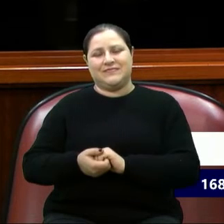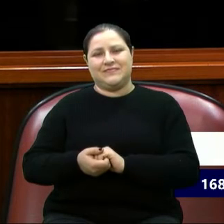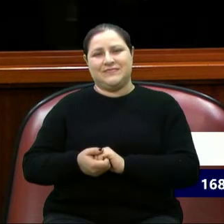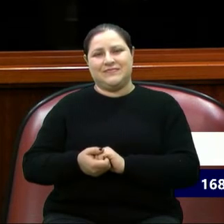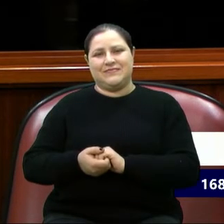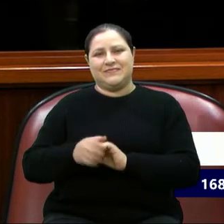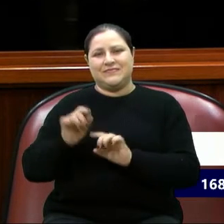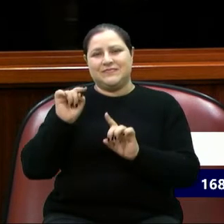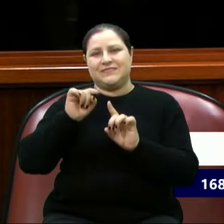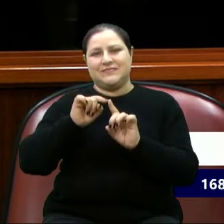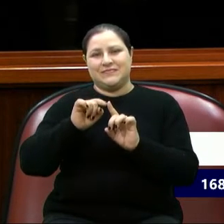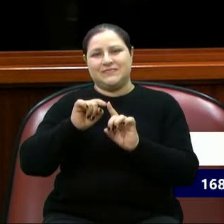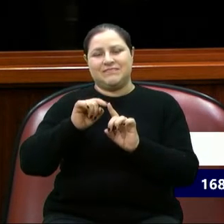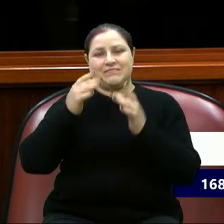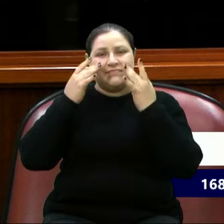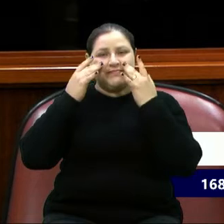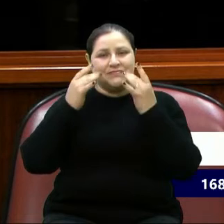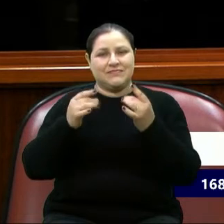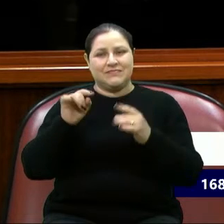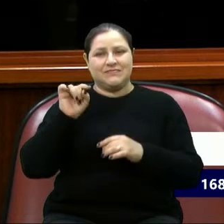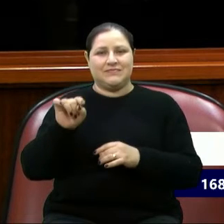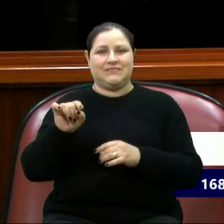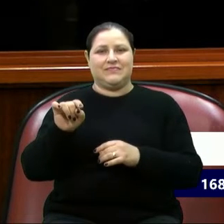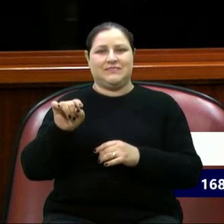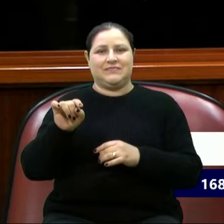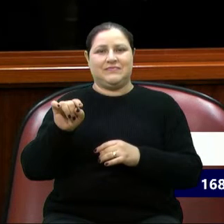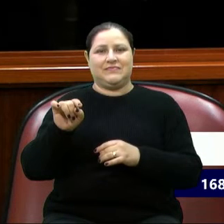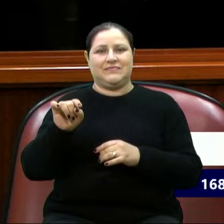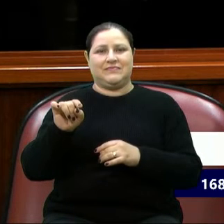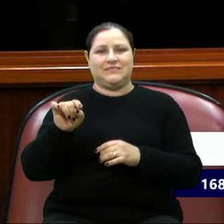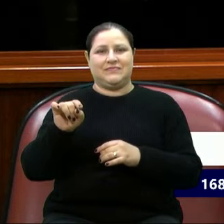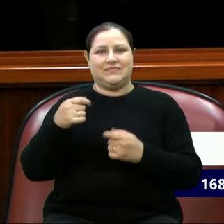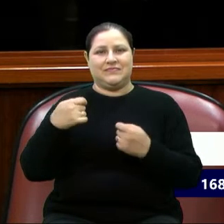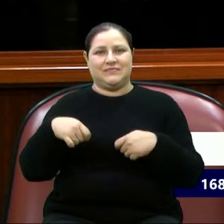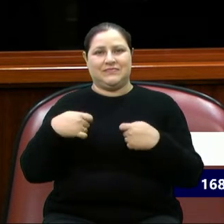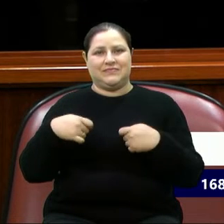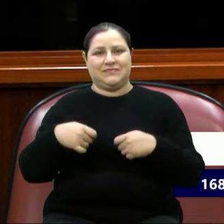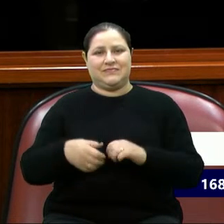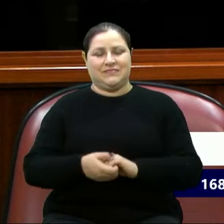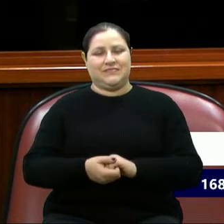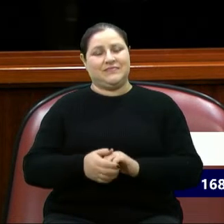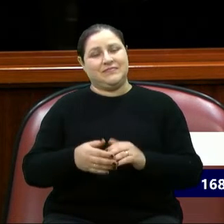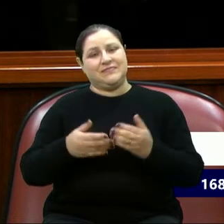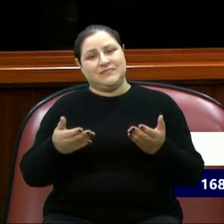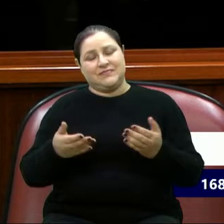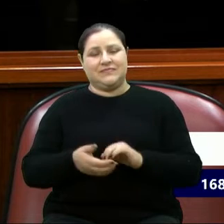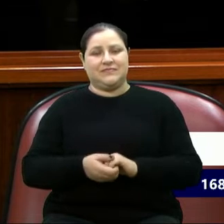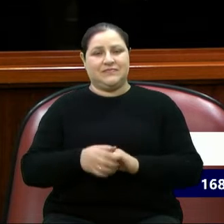atentar para essa necessidade. O